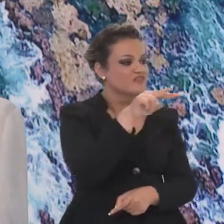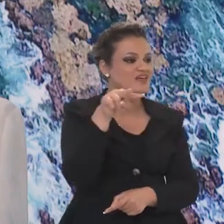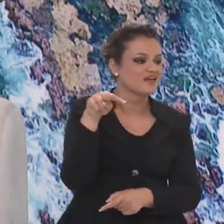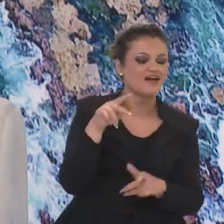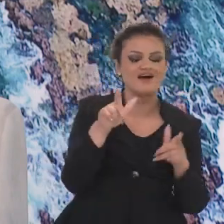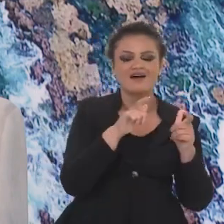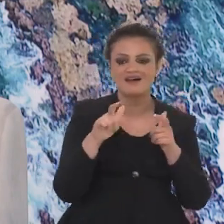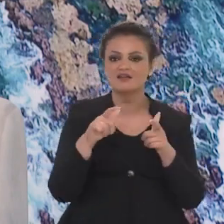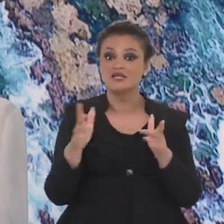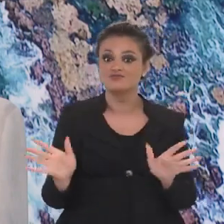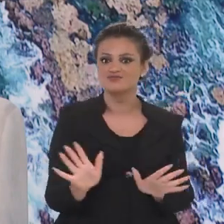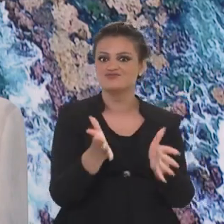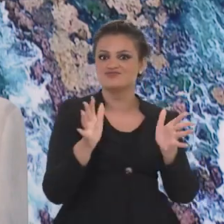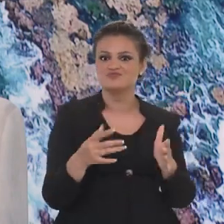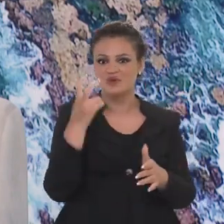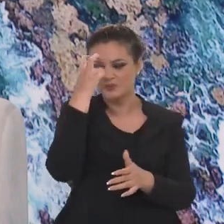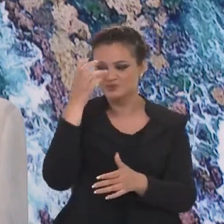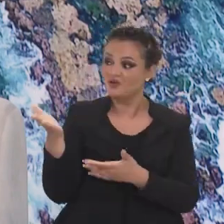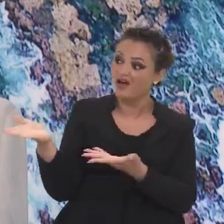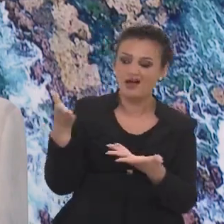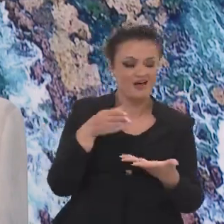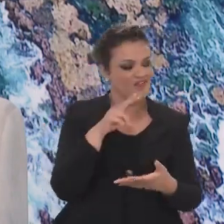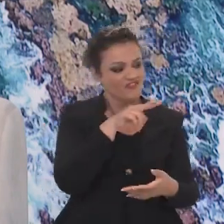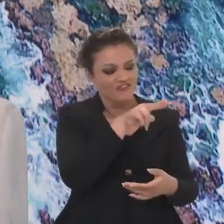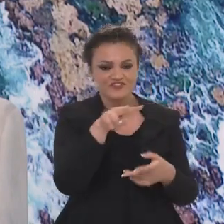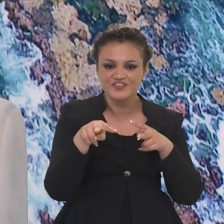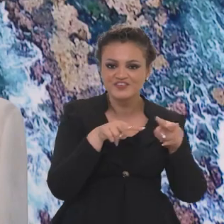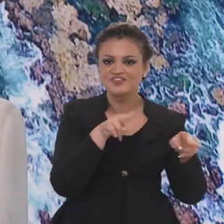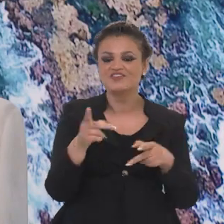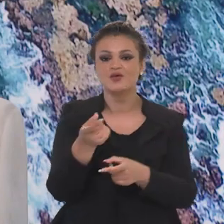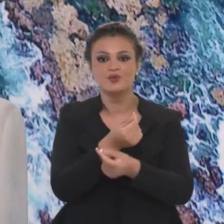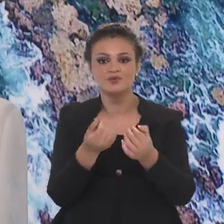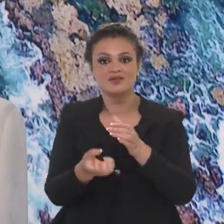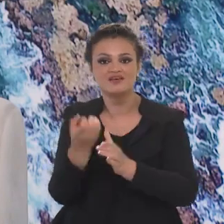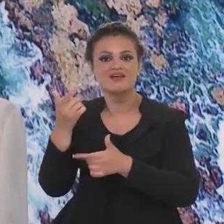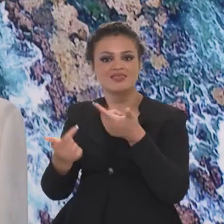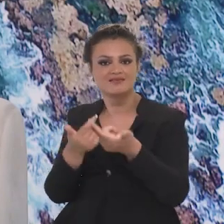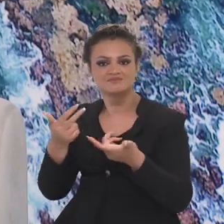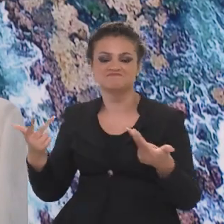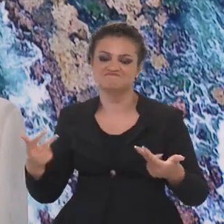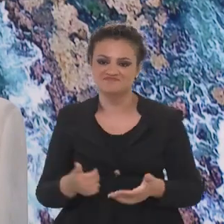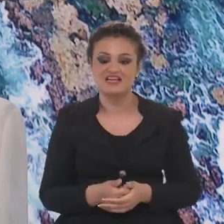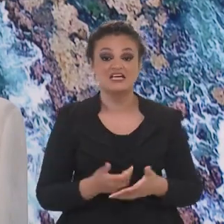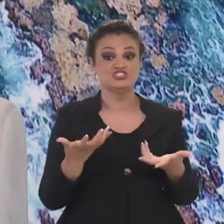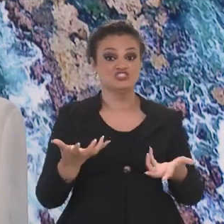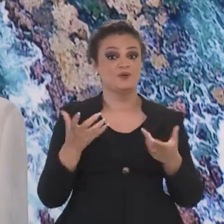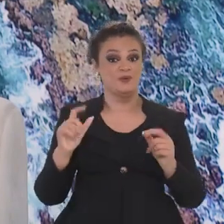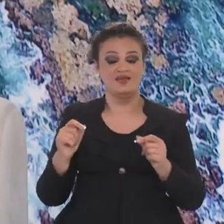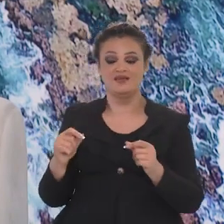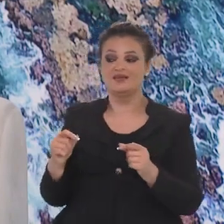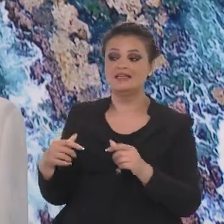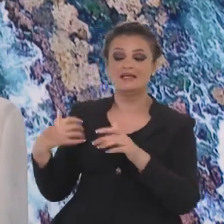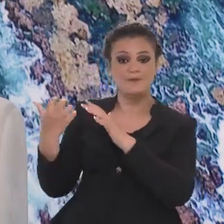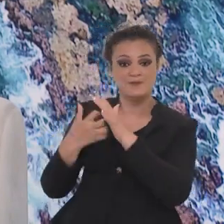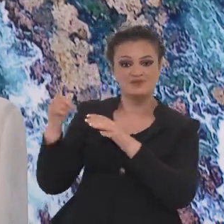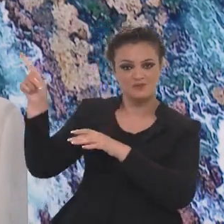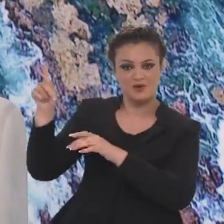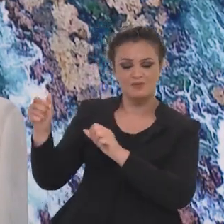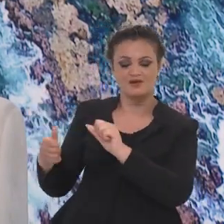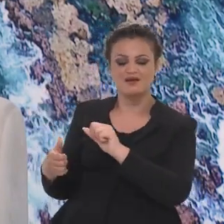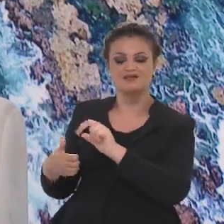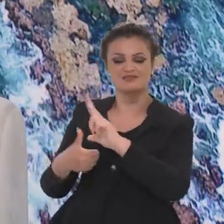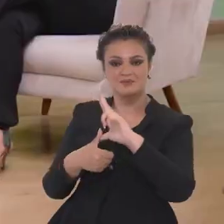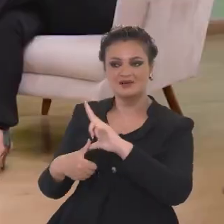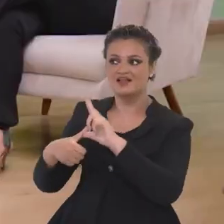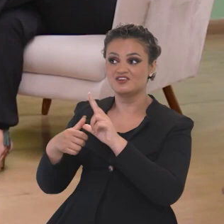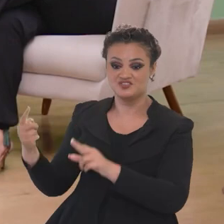consegue manter, e é uma grande atividade cultural do Brasil, uma grande atividade econômica, geradora de emprego. A gente quer que agências da